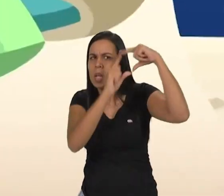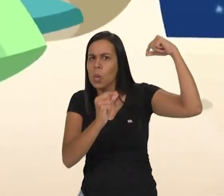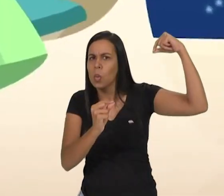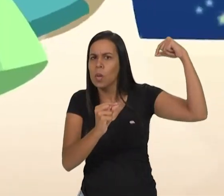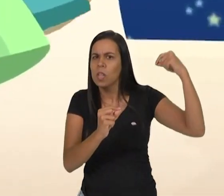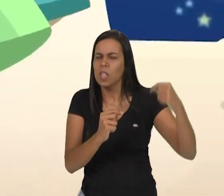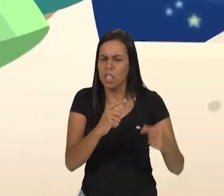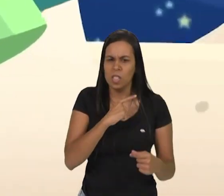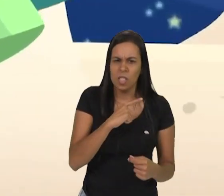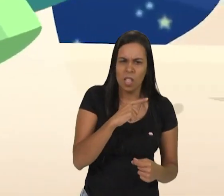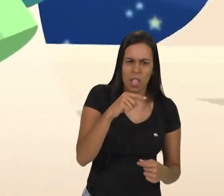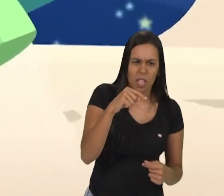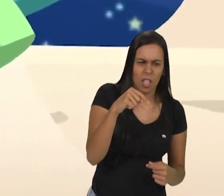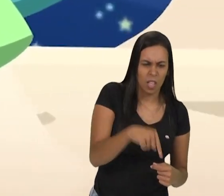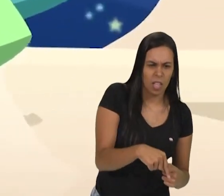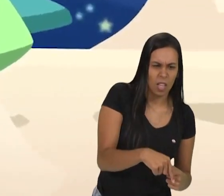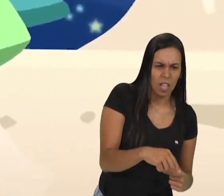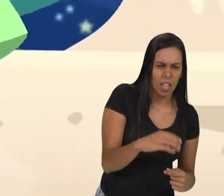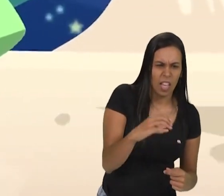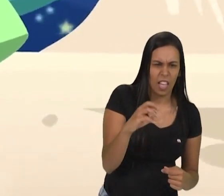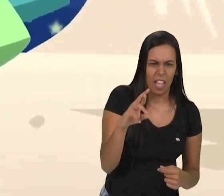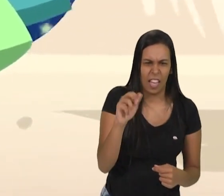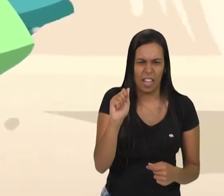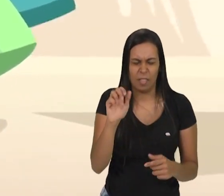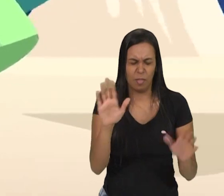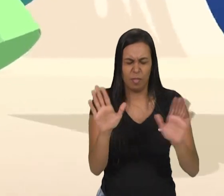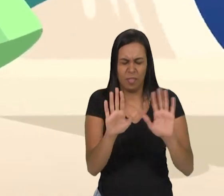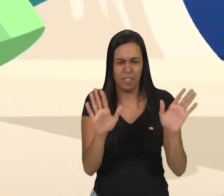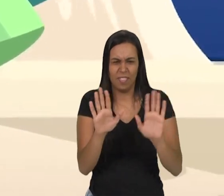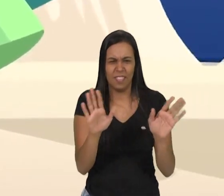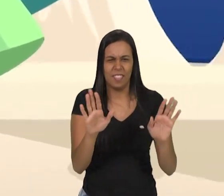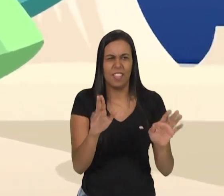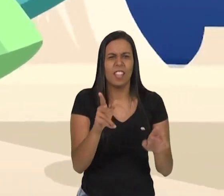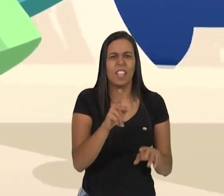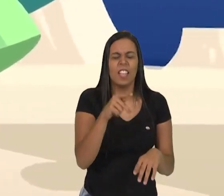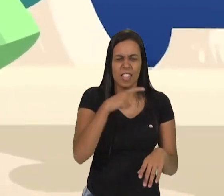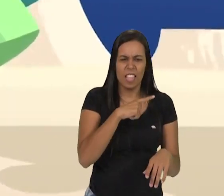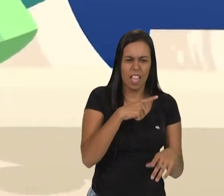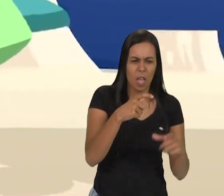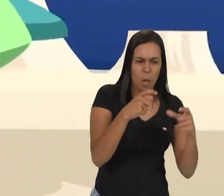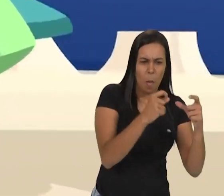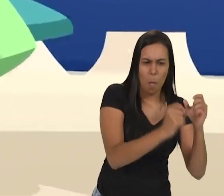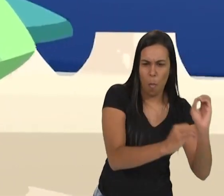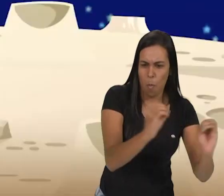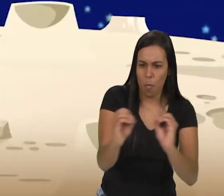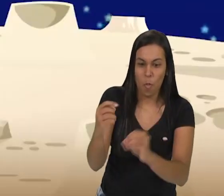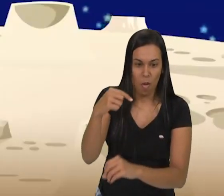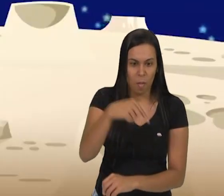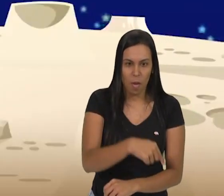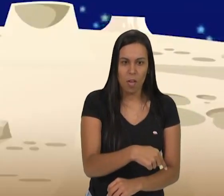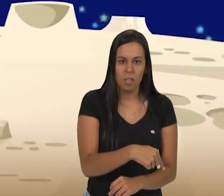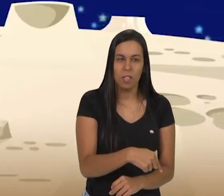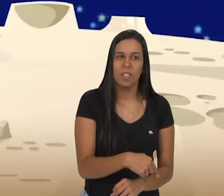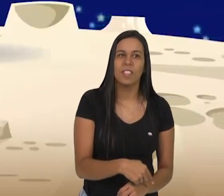Tem catreto na Terra? Cartucre? Catrorca? Esses buracos aí!